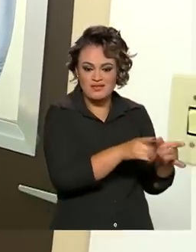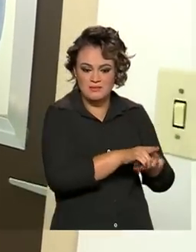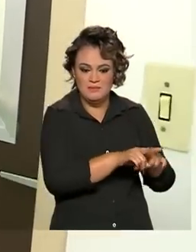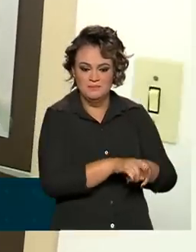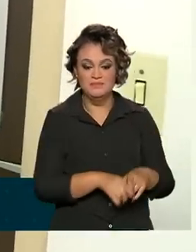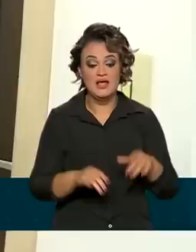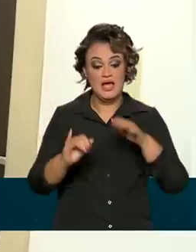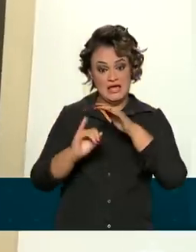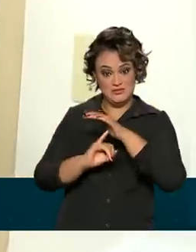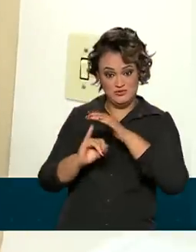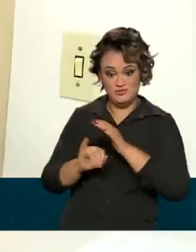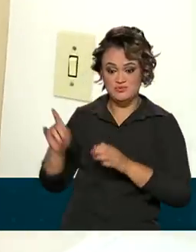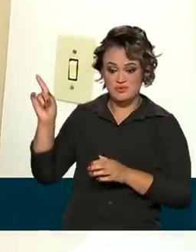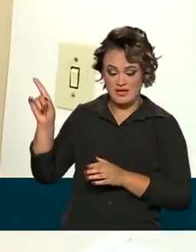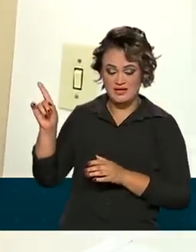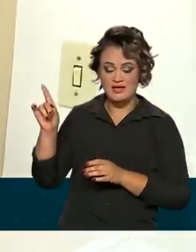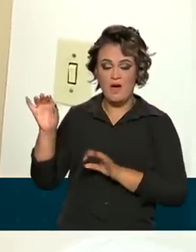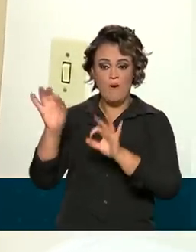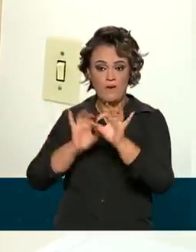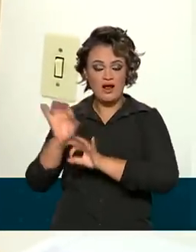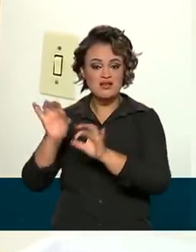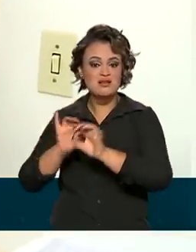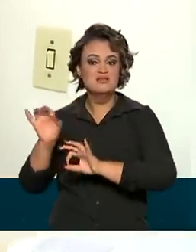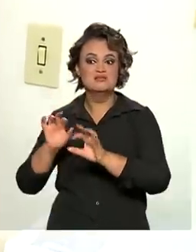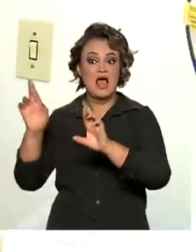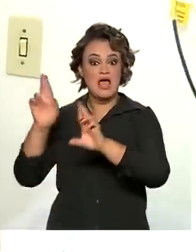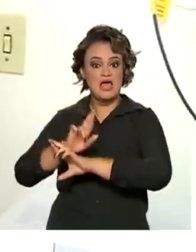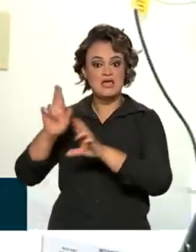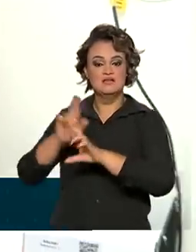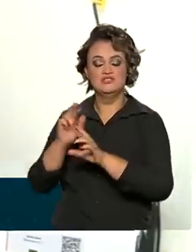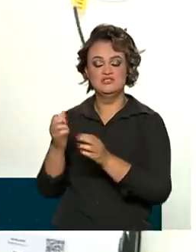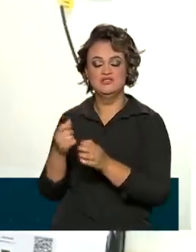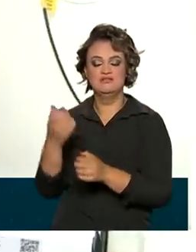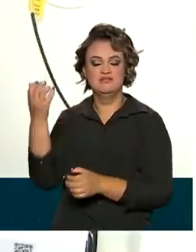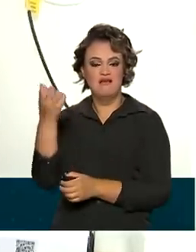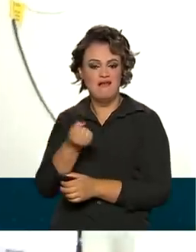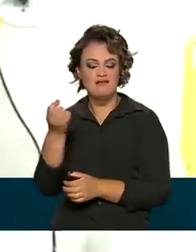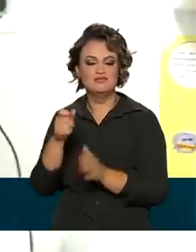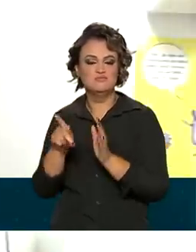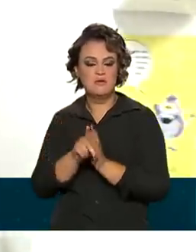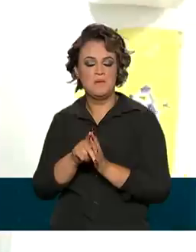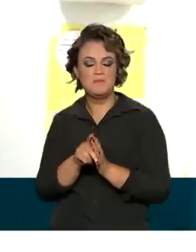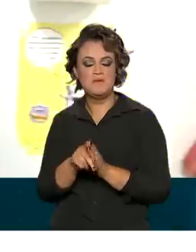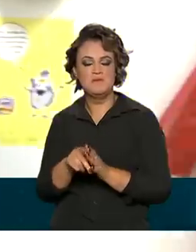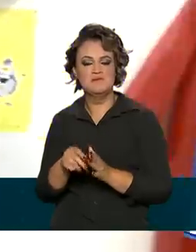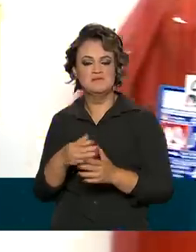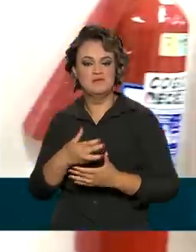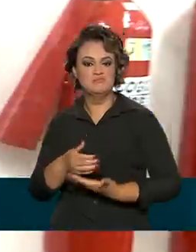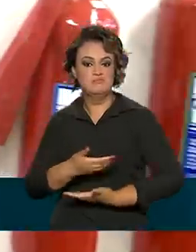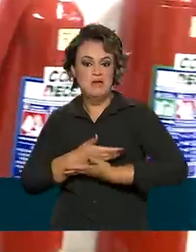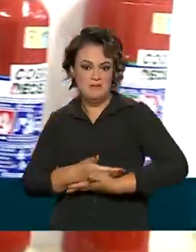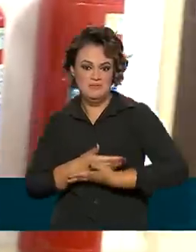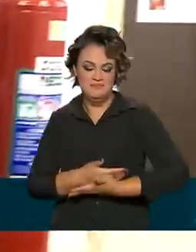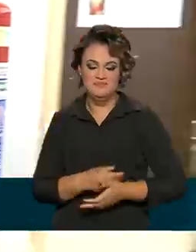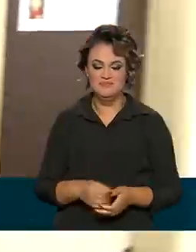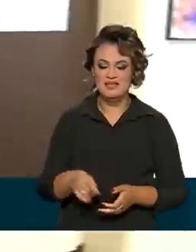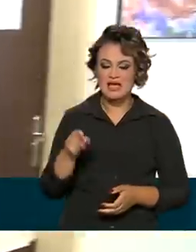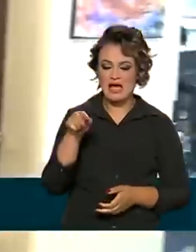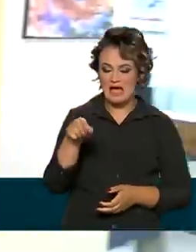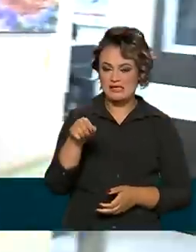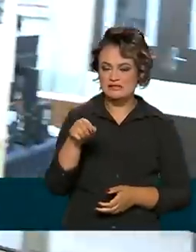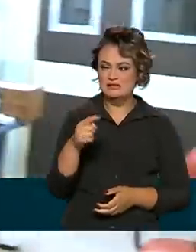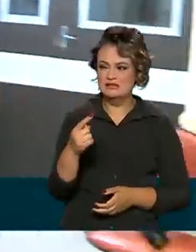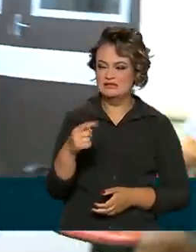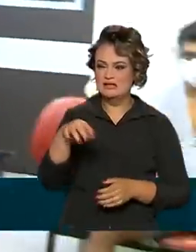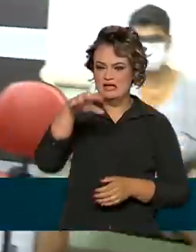Figueira coordena a maior rede mundial de bancos de leite humano. Em todos os estados do Brasil e no Distrito Federal, existe pelo menos